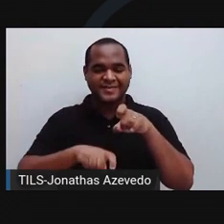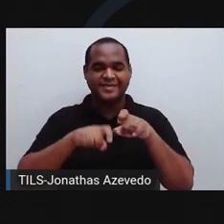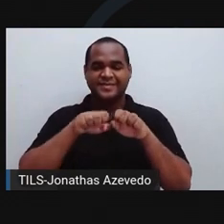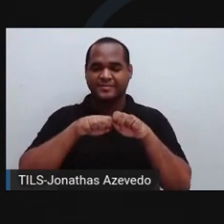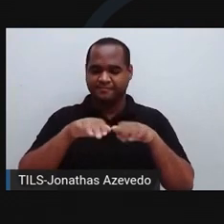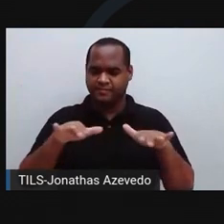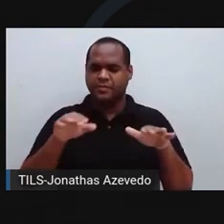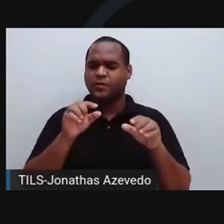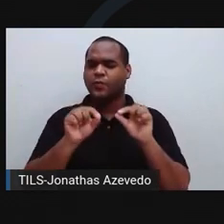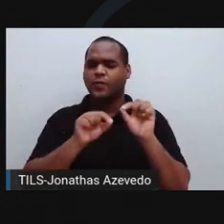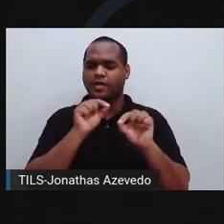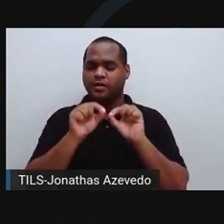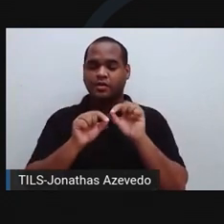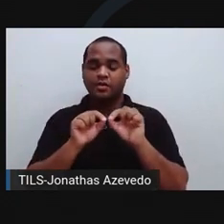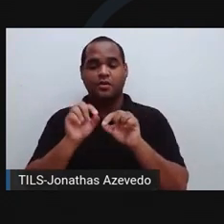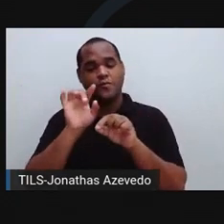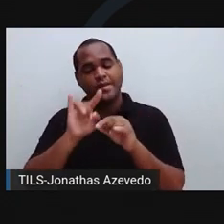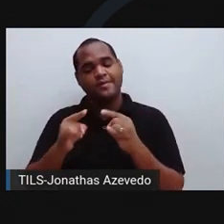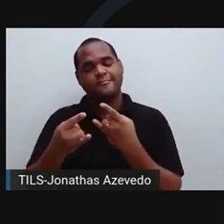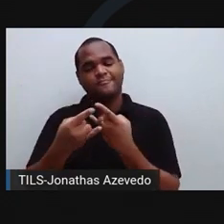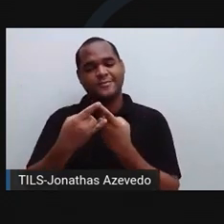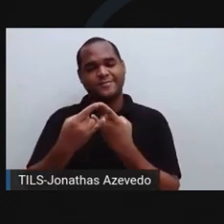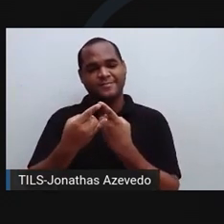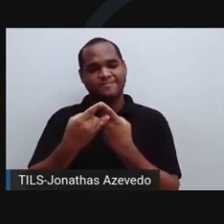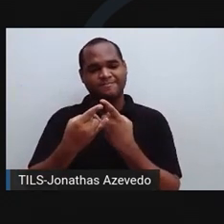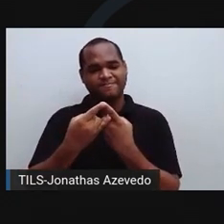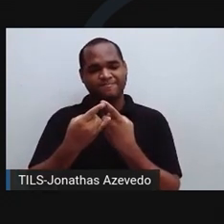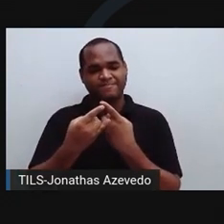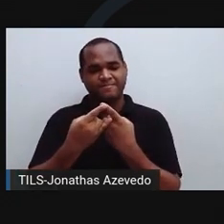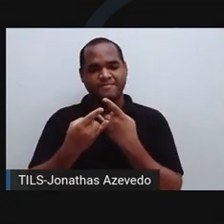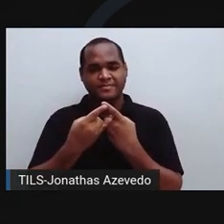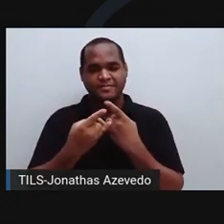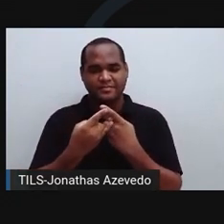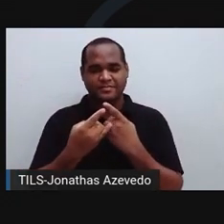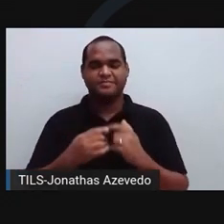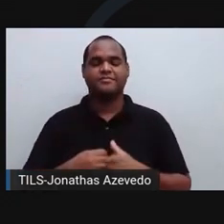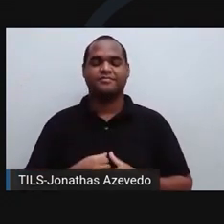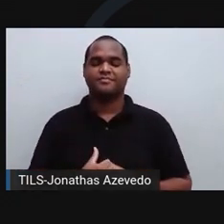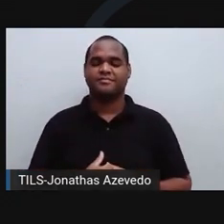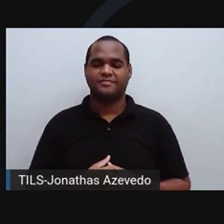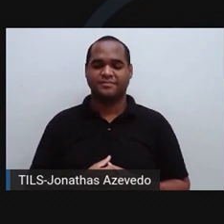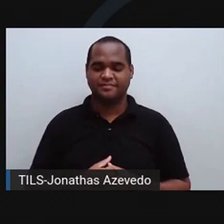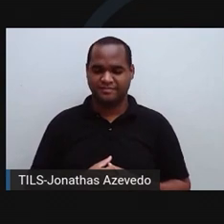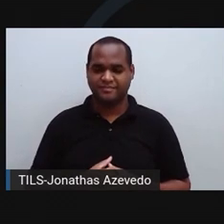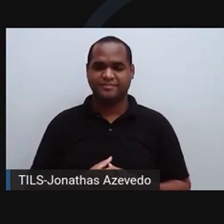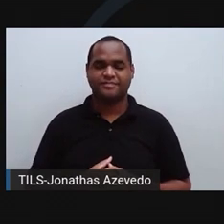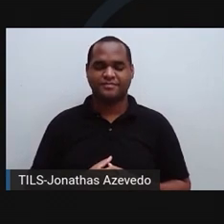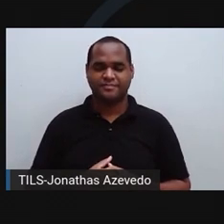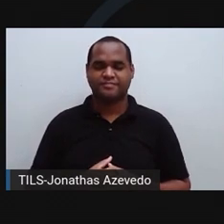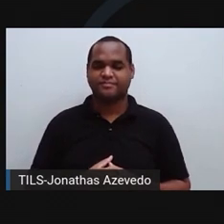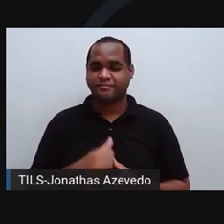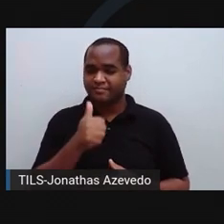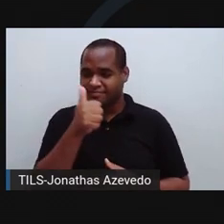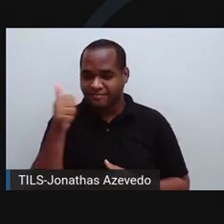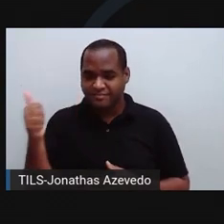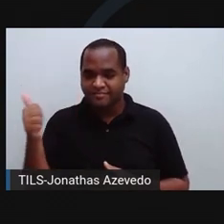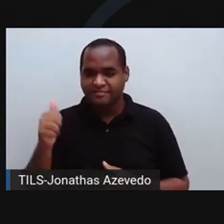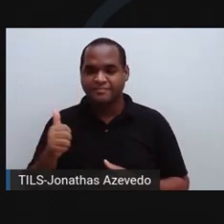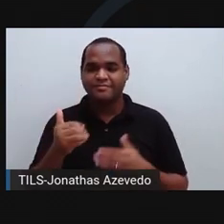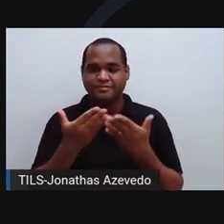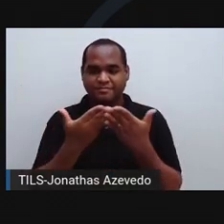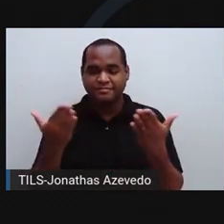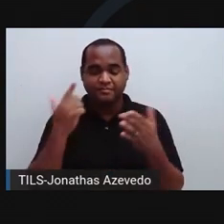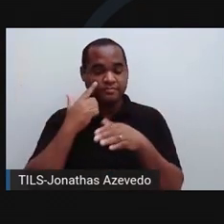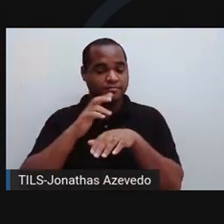medida profilática que a gente pode ter nesse caso é justamente o uso de preservativos. Beleza, galera? As doenças